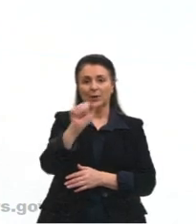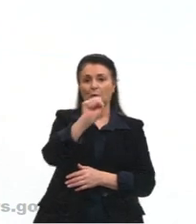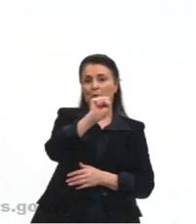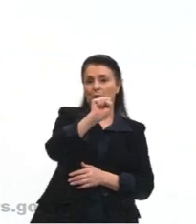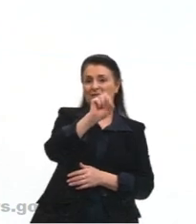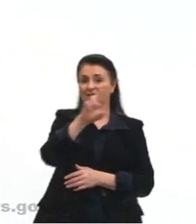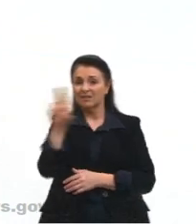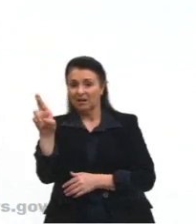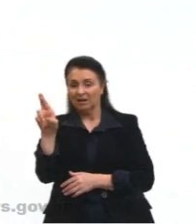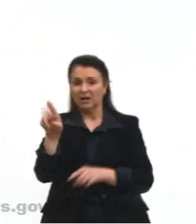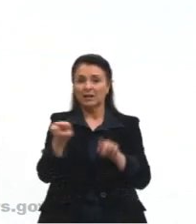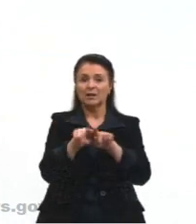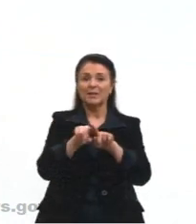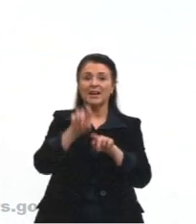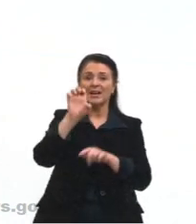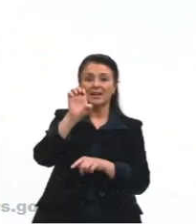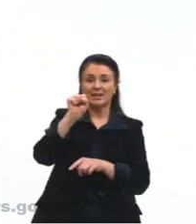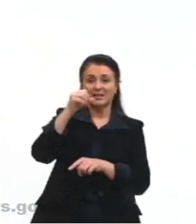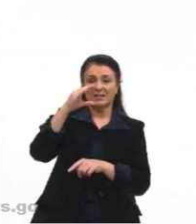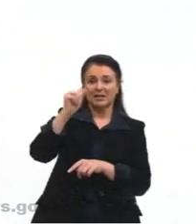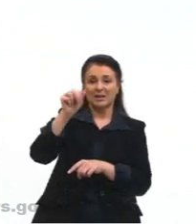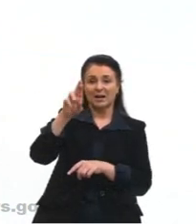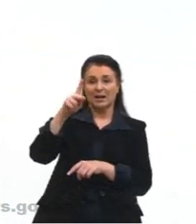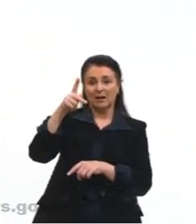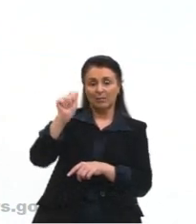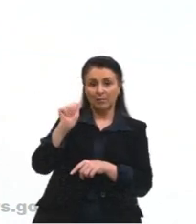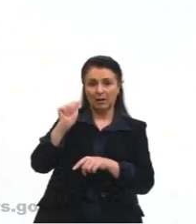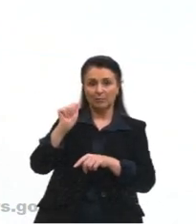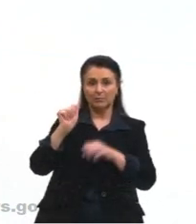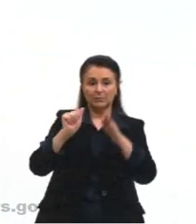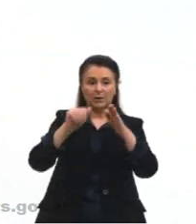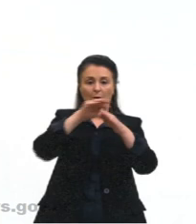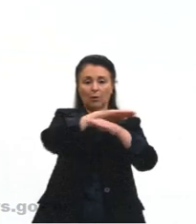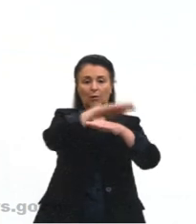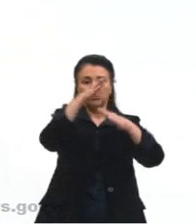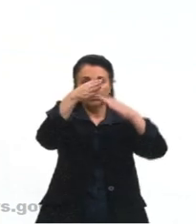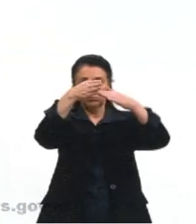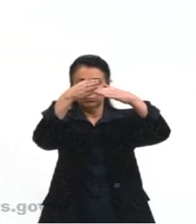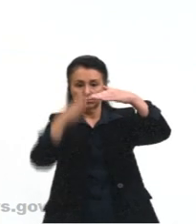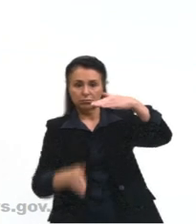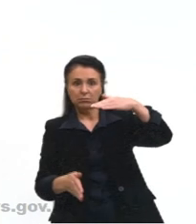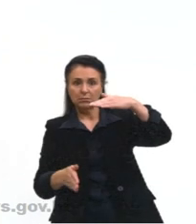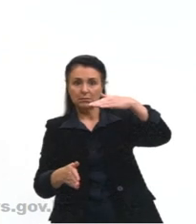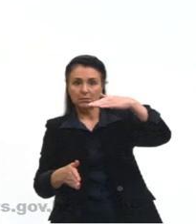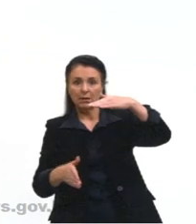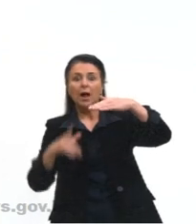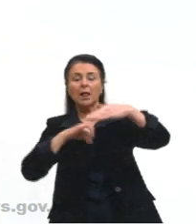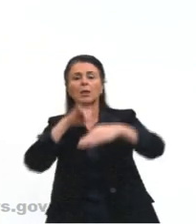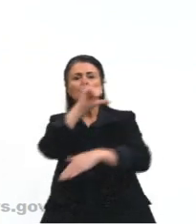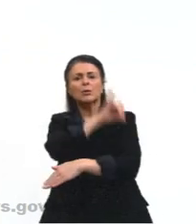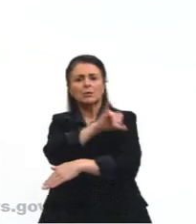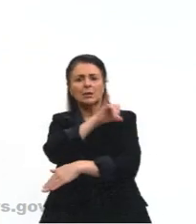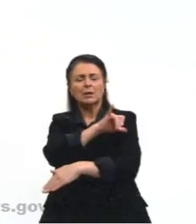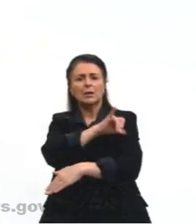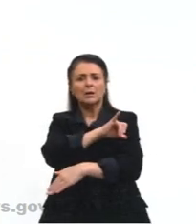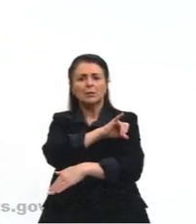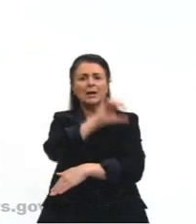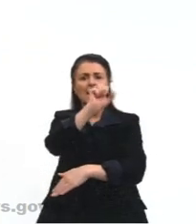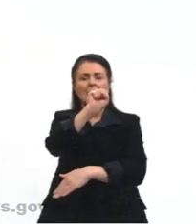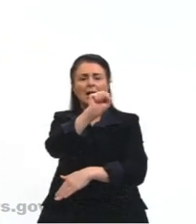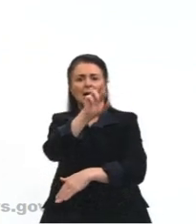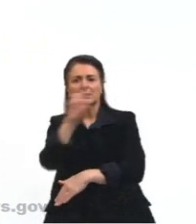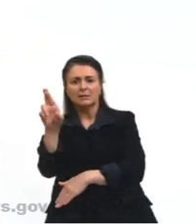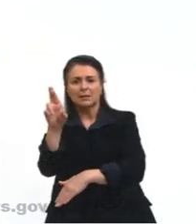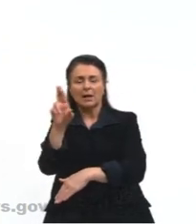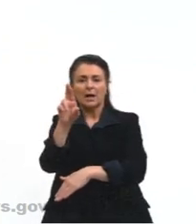que a gente usa para uma paisagem, então, com os picos acidentados, por exemplo, a Serra do Mar, aí no Rio de Janeiro, né, parece uma serra. Olha